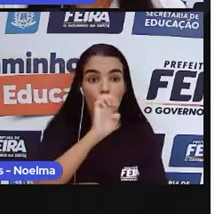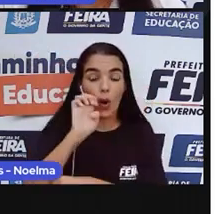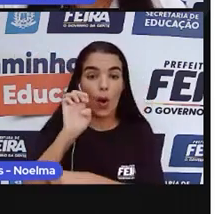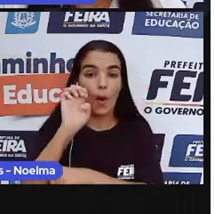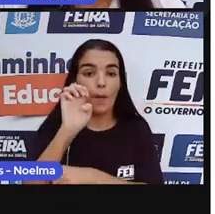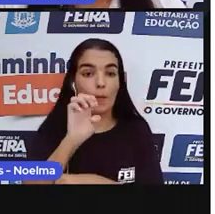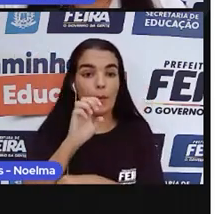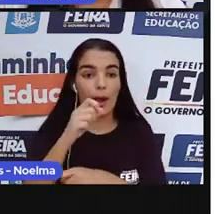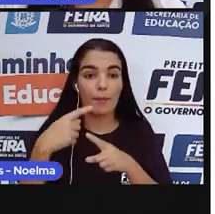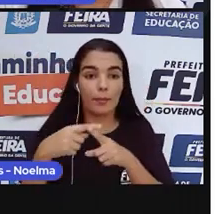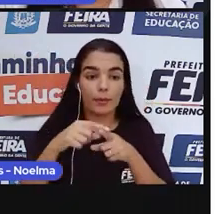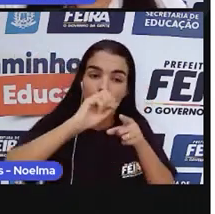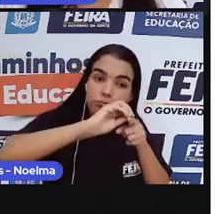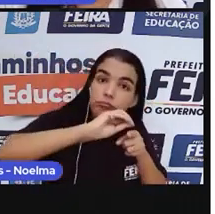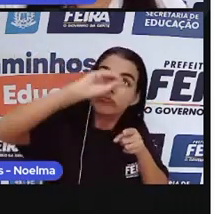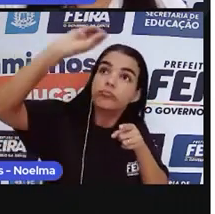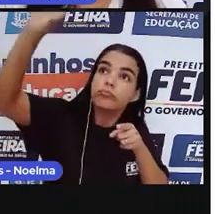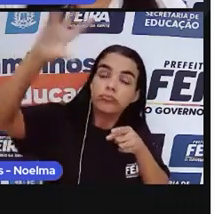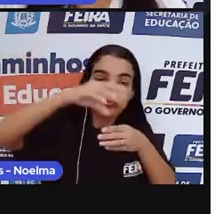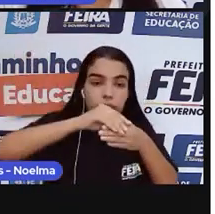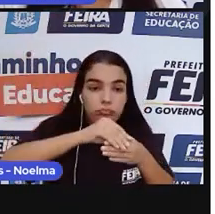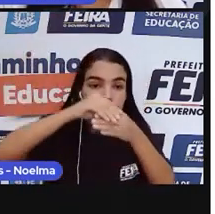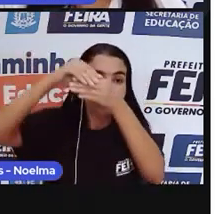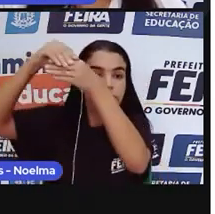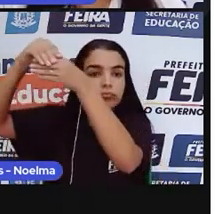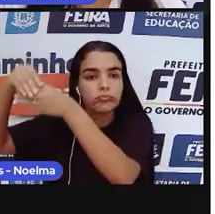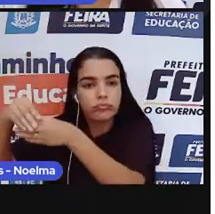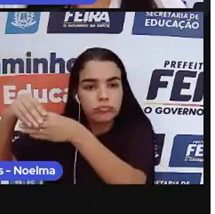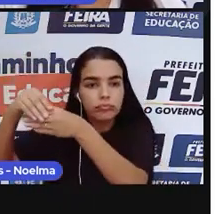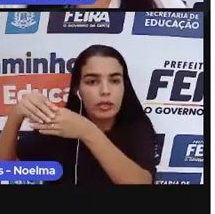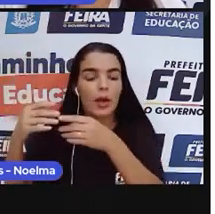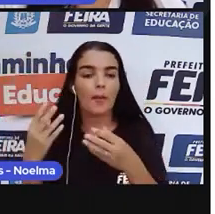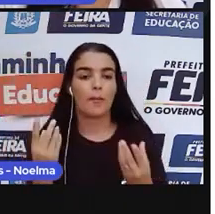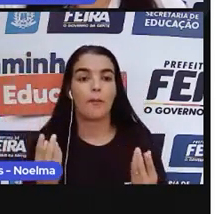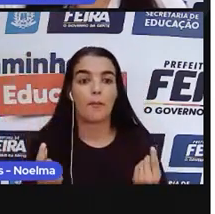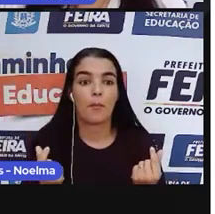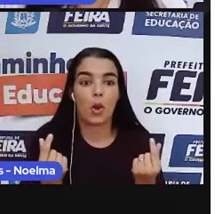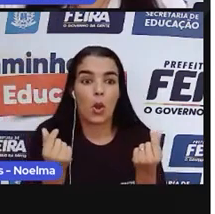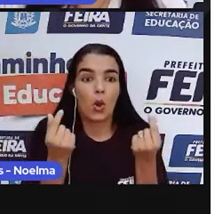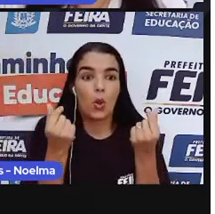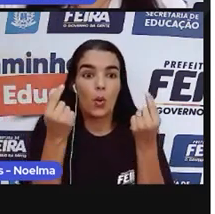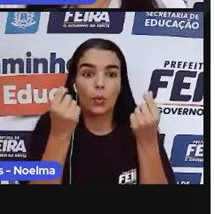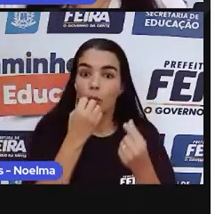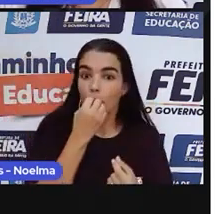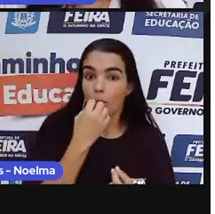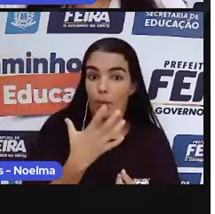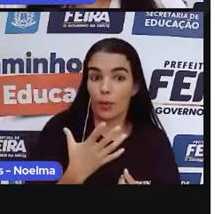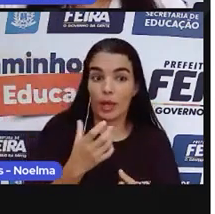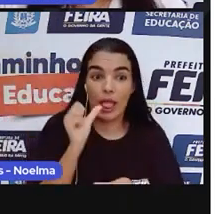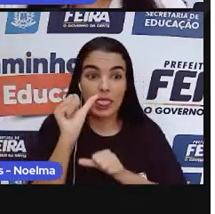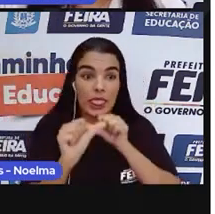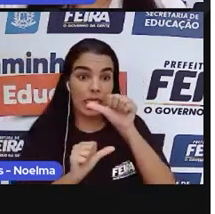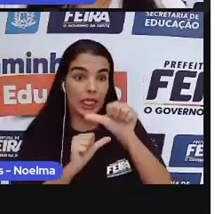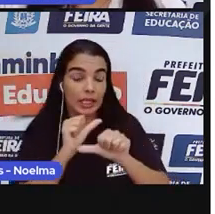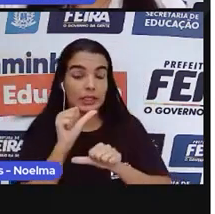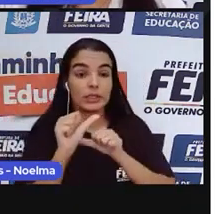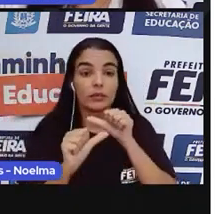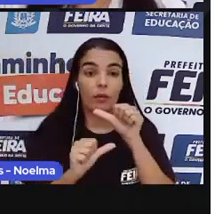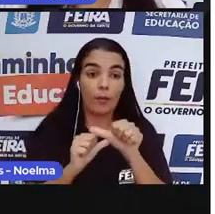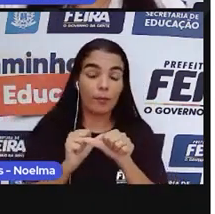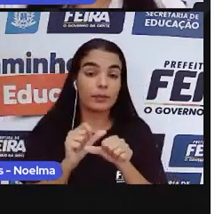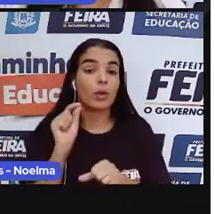e capaz de gerar ali valiosos lucros, transformando-se assim